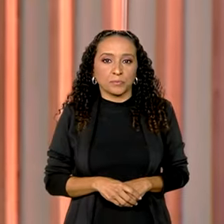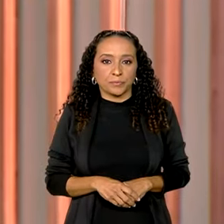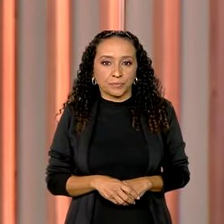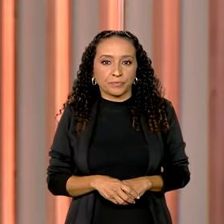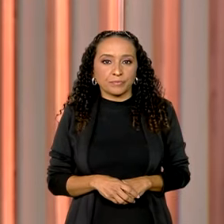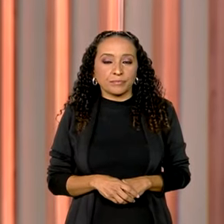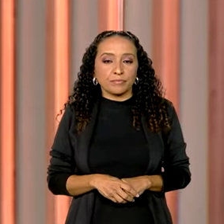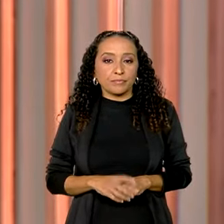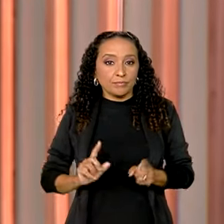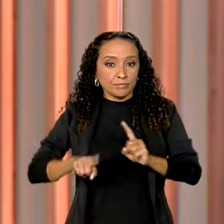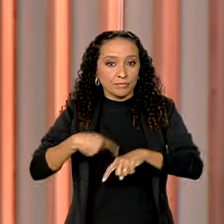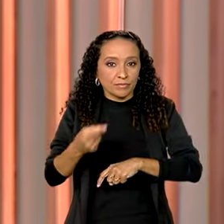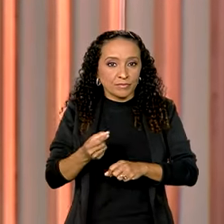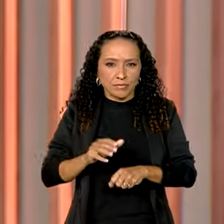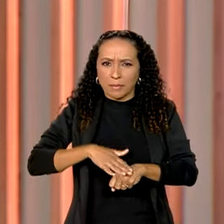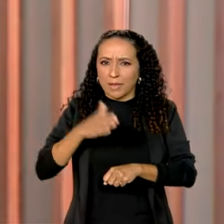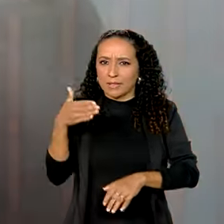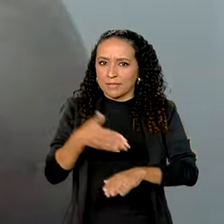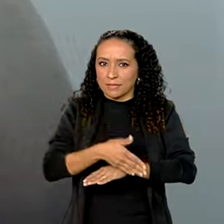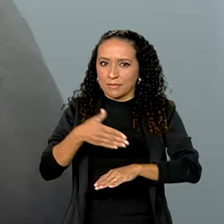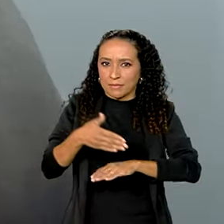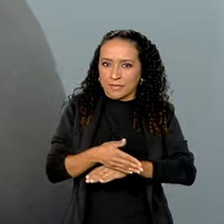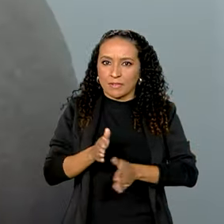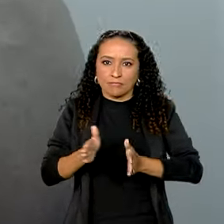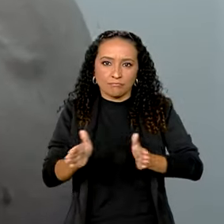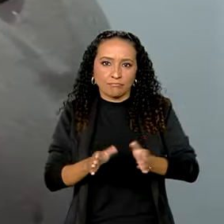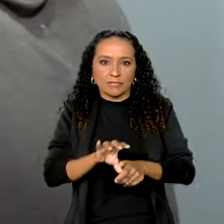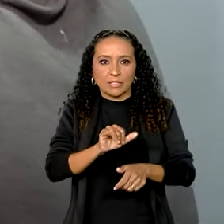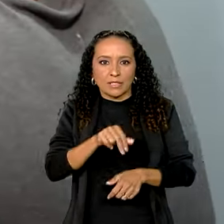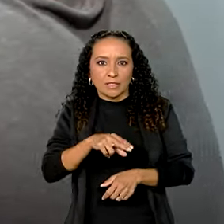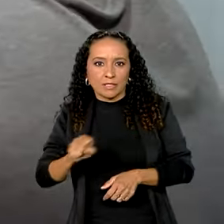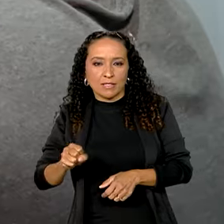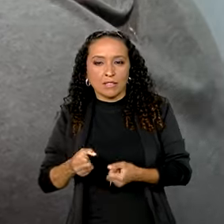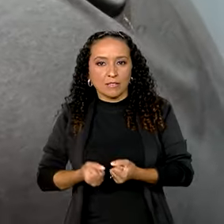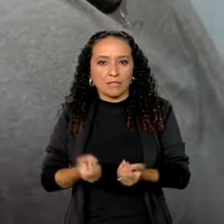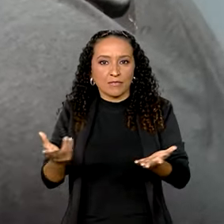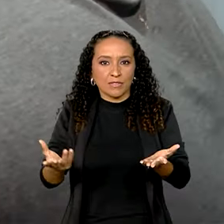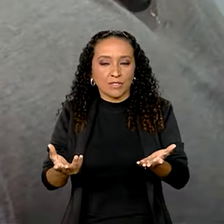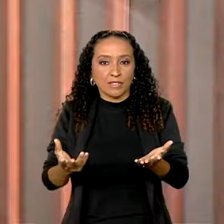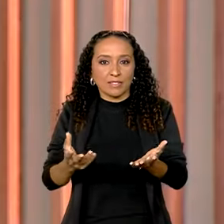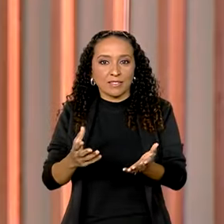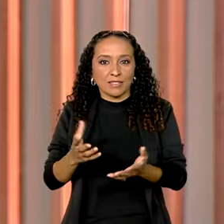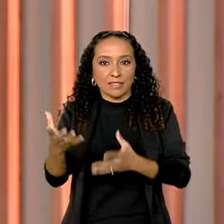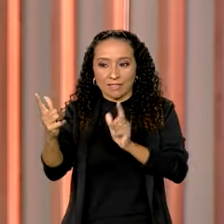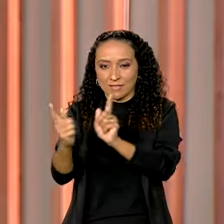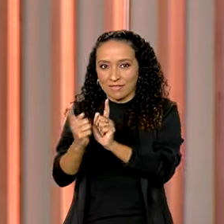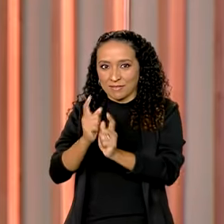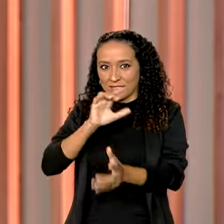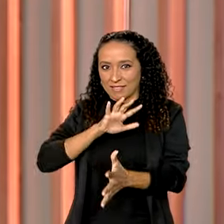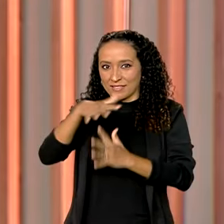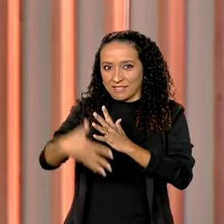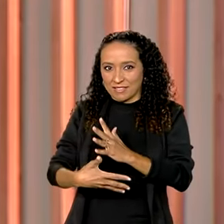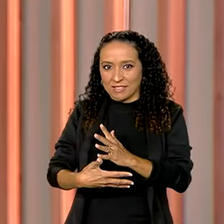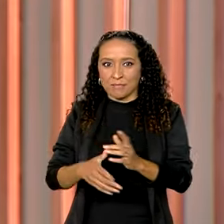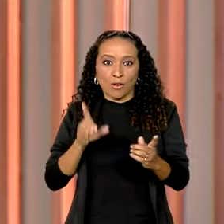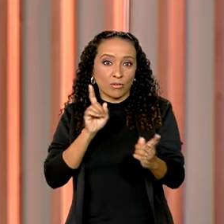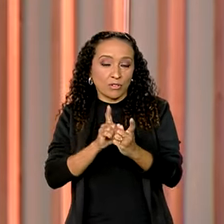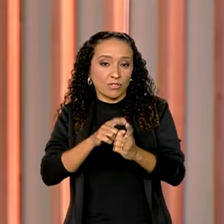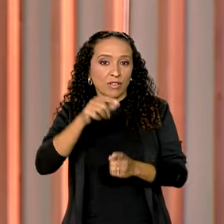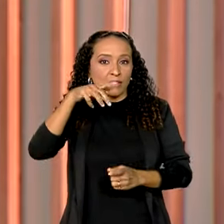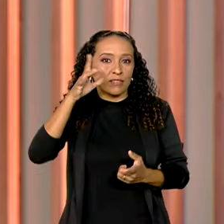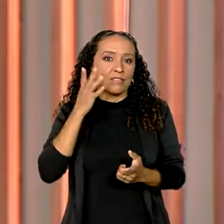Veja a seguir, mais acessibilidade, o INSS oferece atendimento em libras, mais conectividade no Ceará,